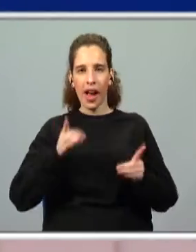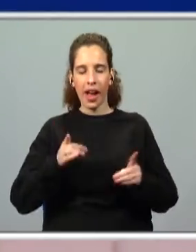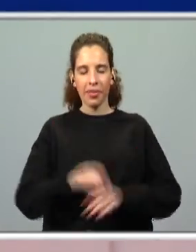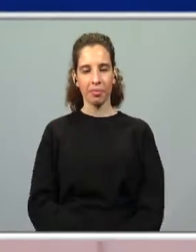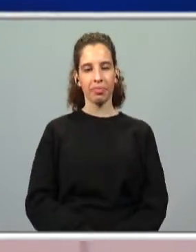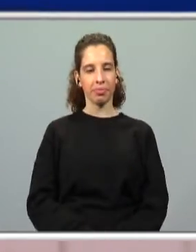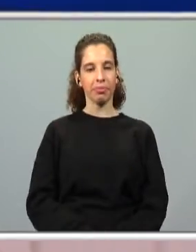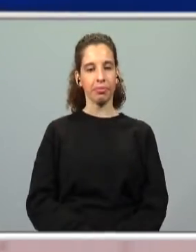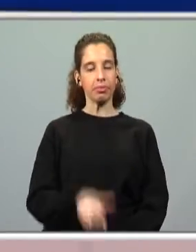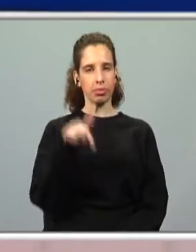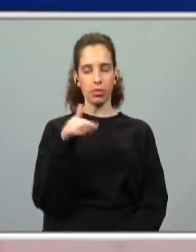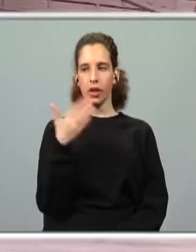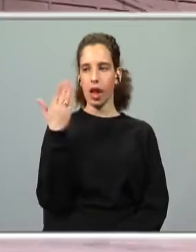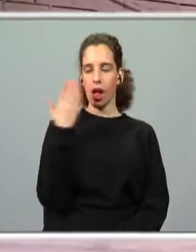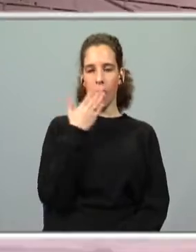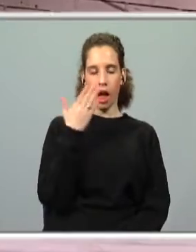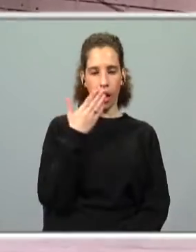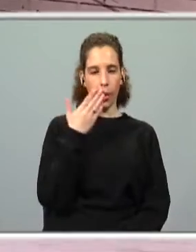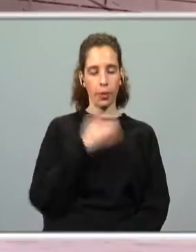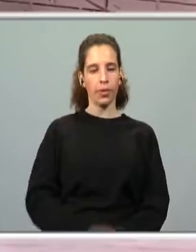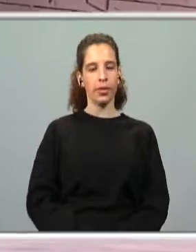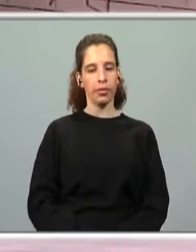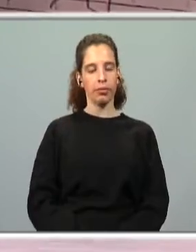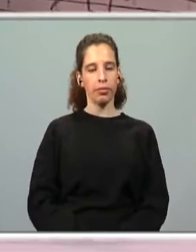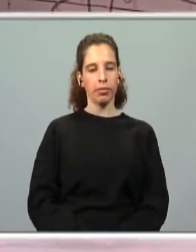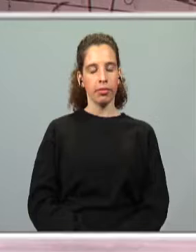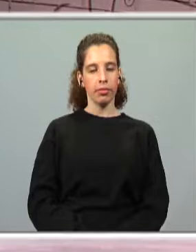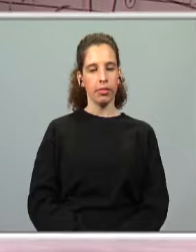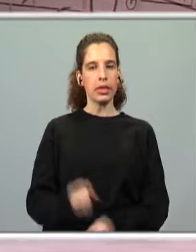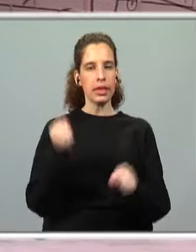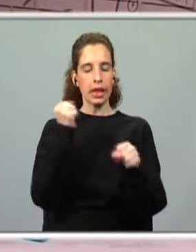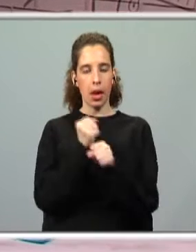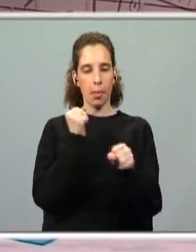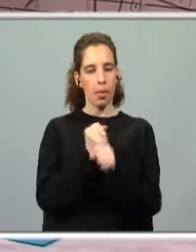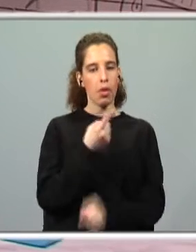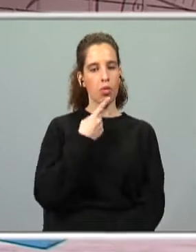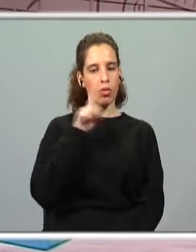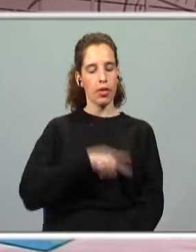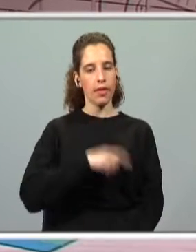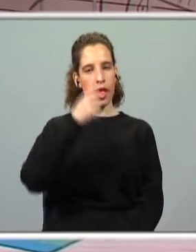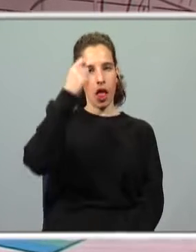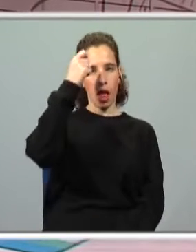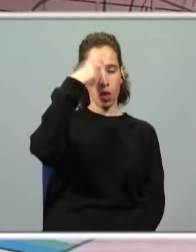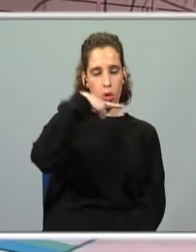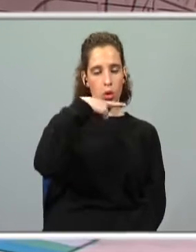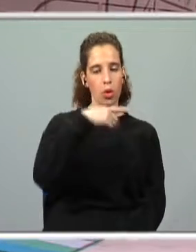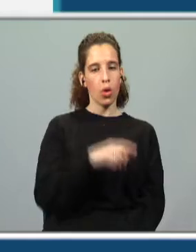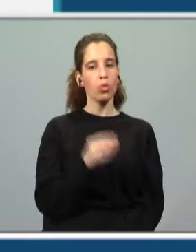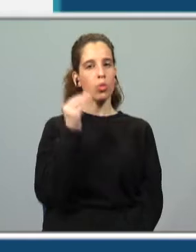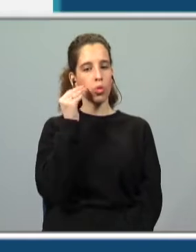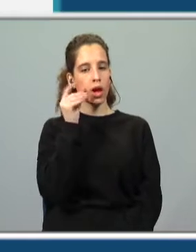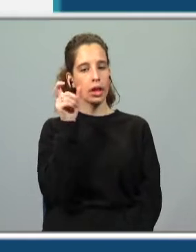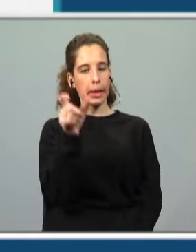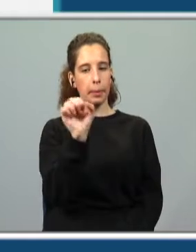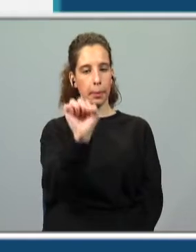Ora, hoje aqui no nosso bloco vamos voltar a trabalhar a história O Beijo da Palavrinha